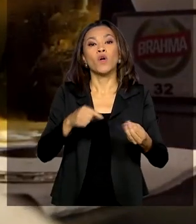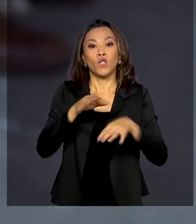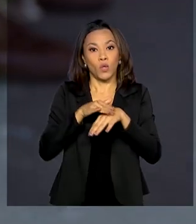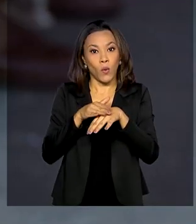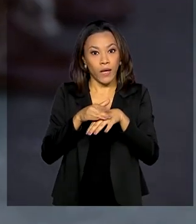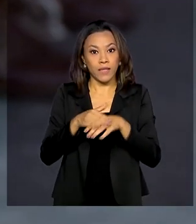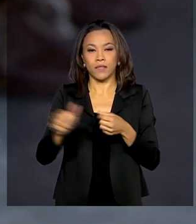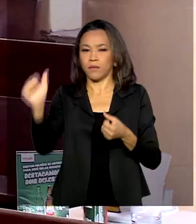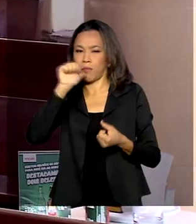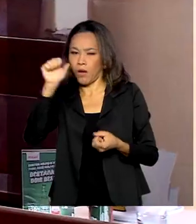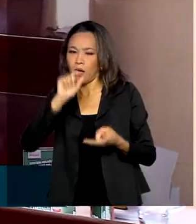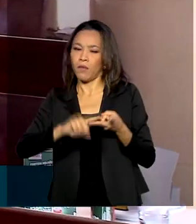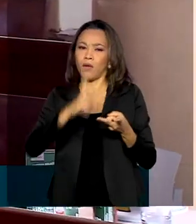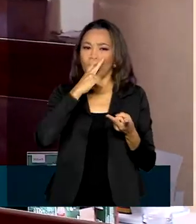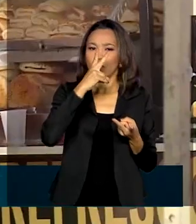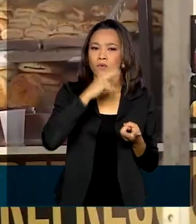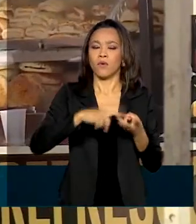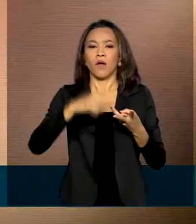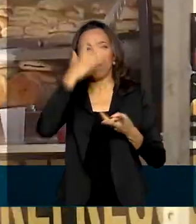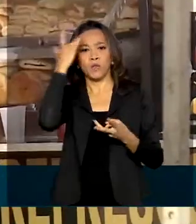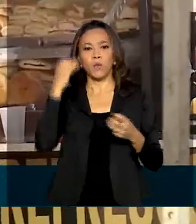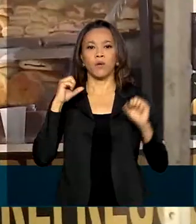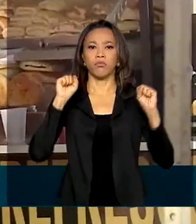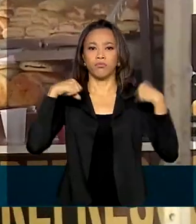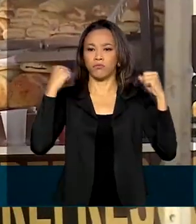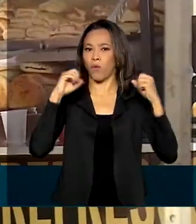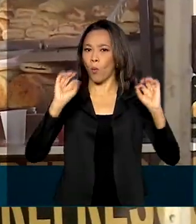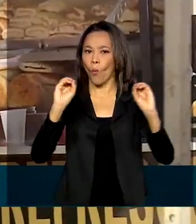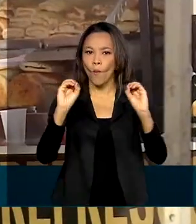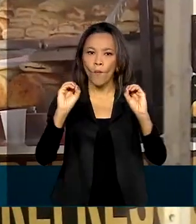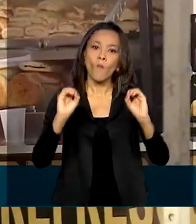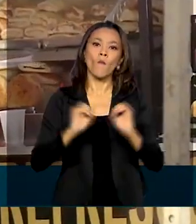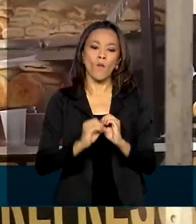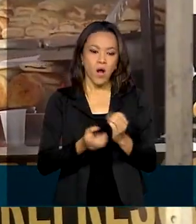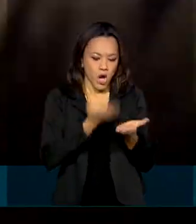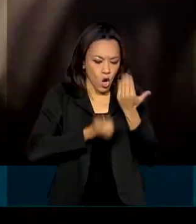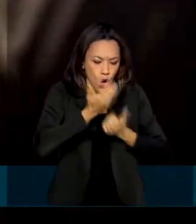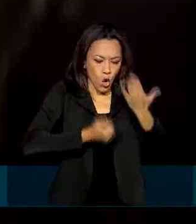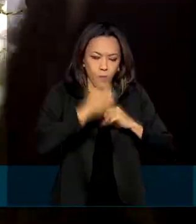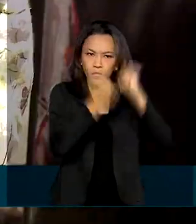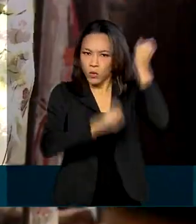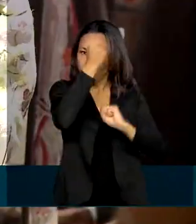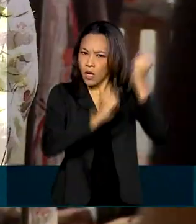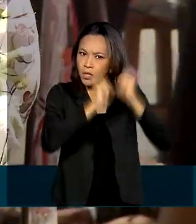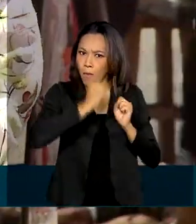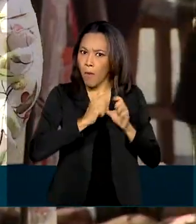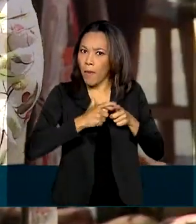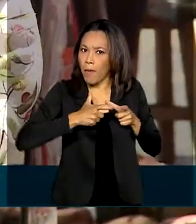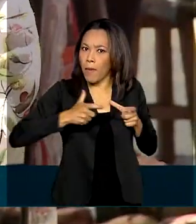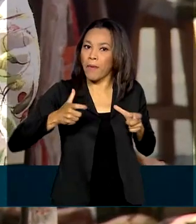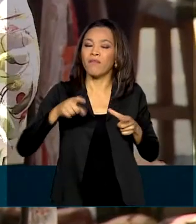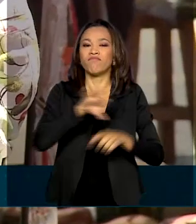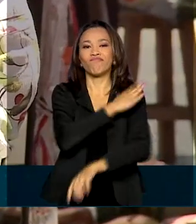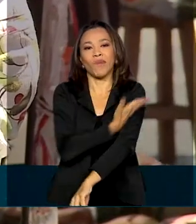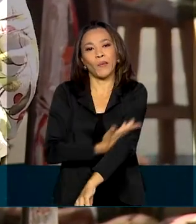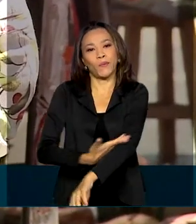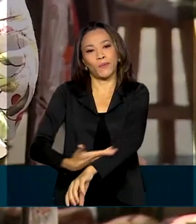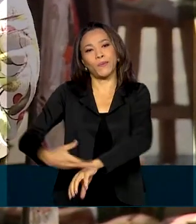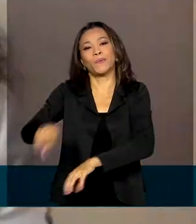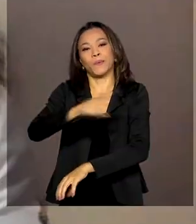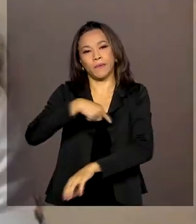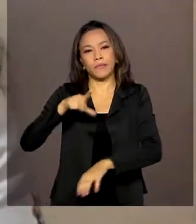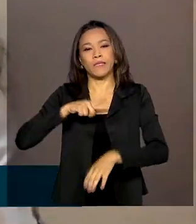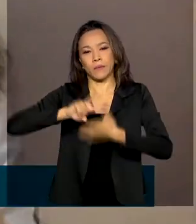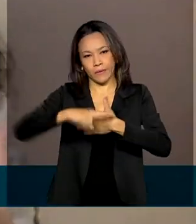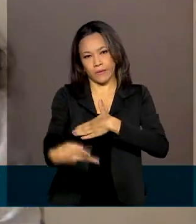Alcoolismo, tabagismo, sedentarismo e o excesso de alimentos ultraprocessados estão entre os hábitos que mais impactam na